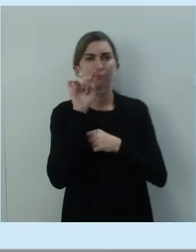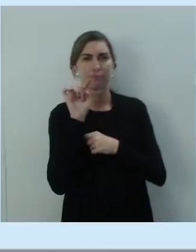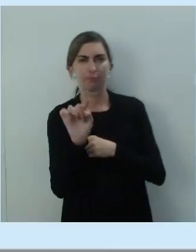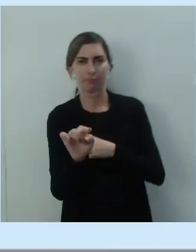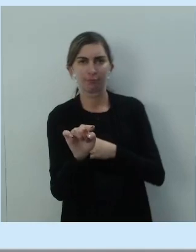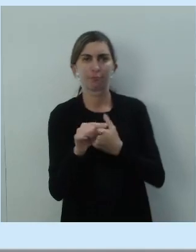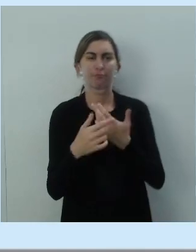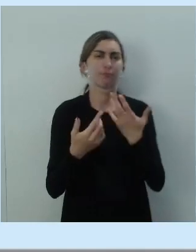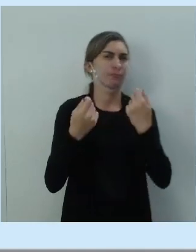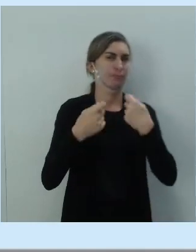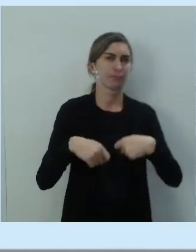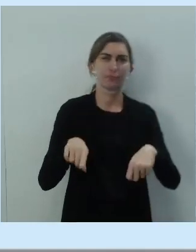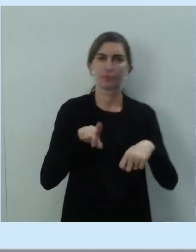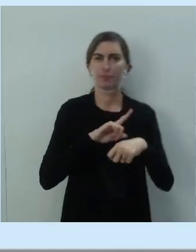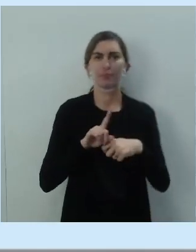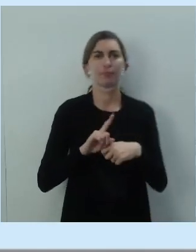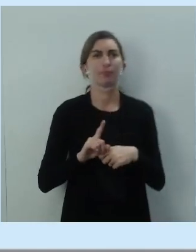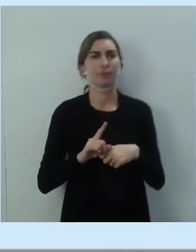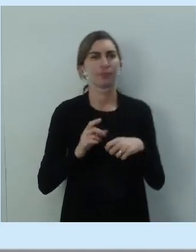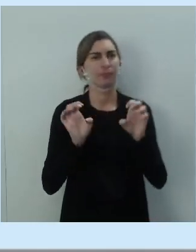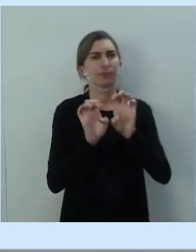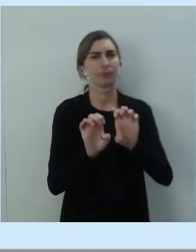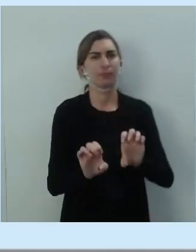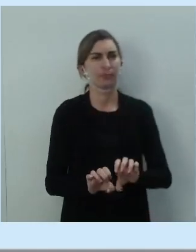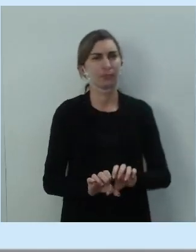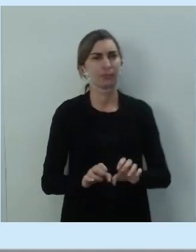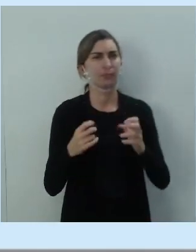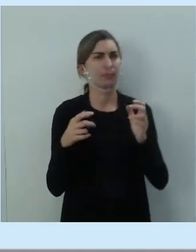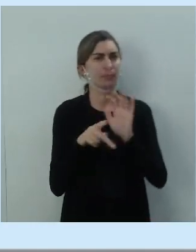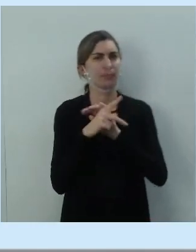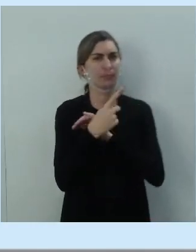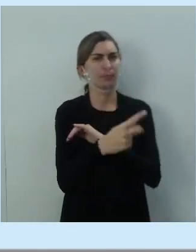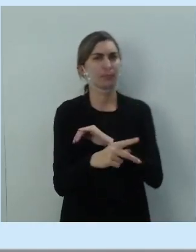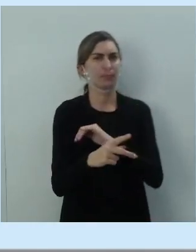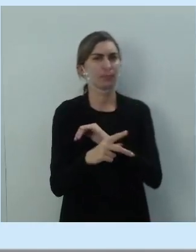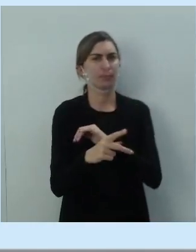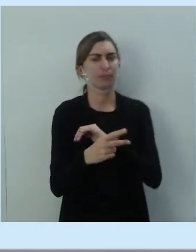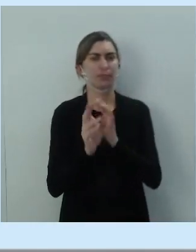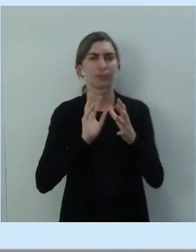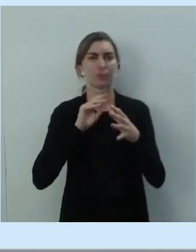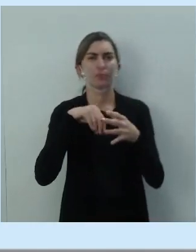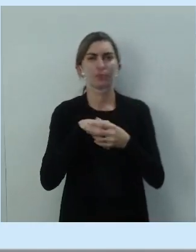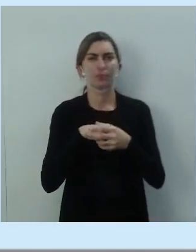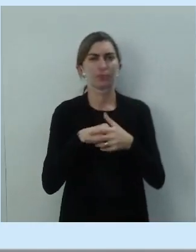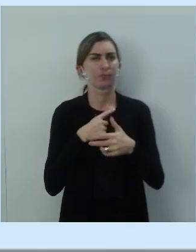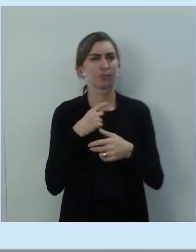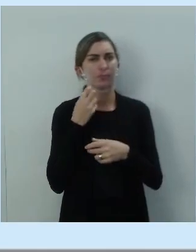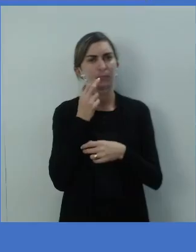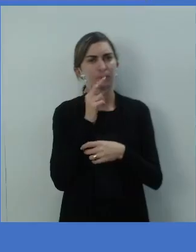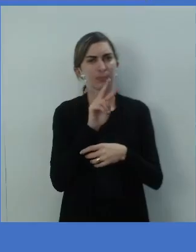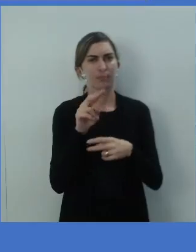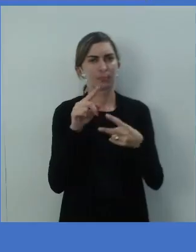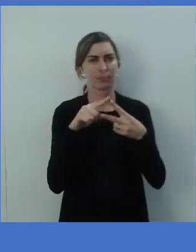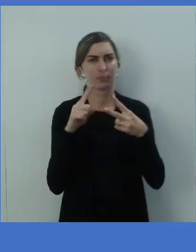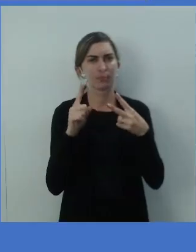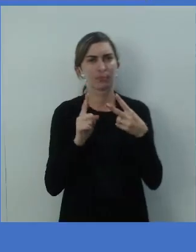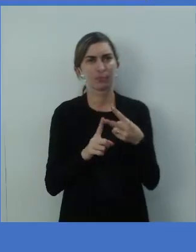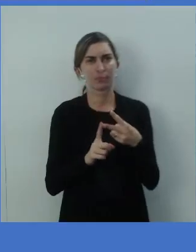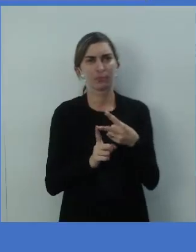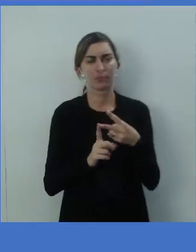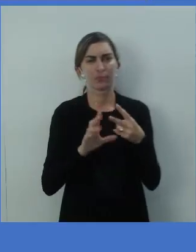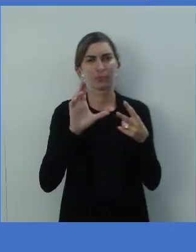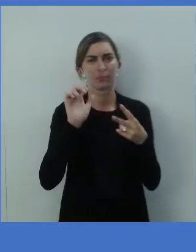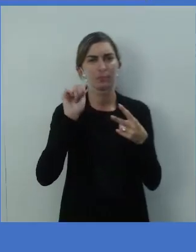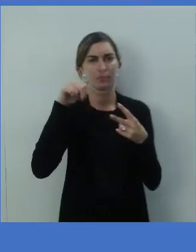eles têm uma estrutura que é bem própria. Dentro disso, a gente vai ver dois, que vai ser aí